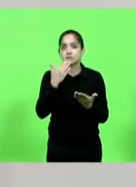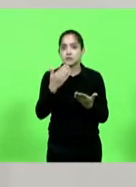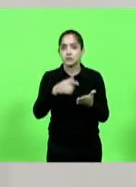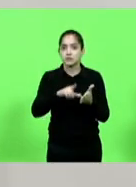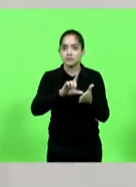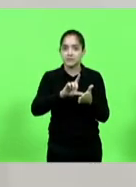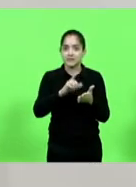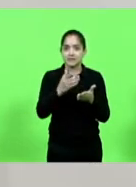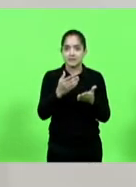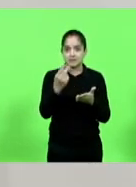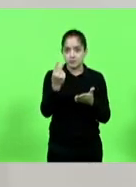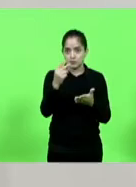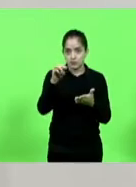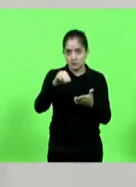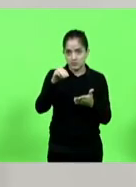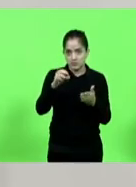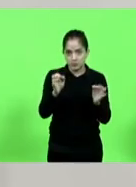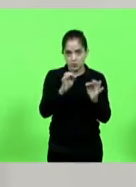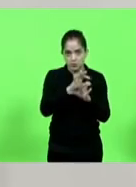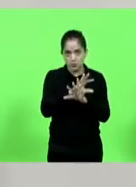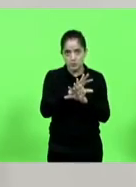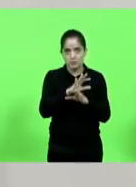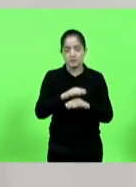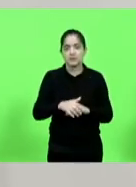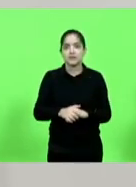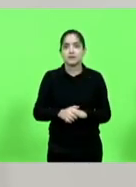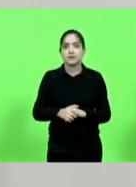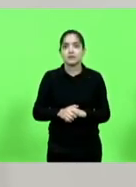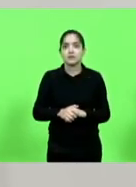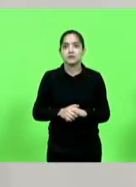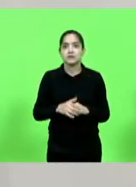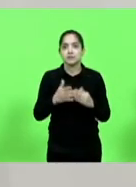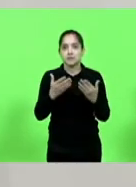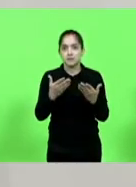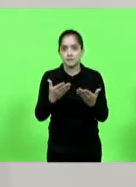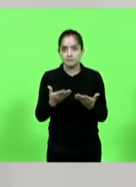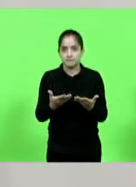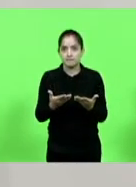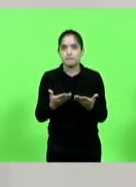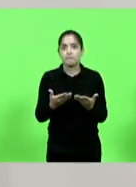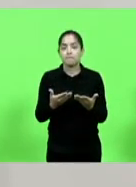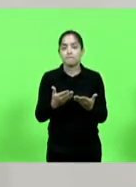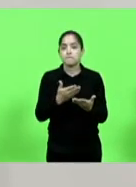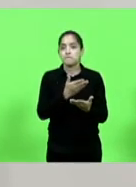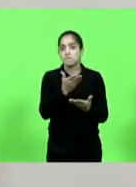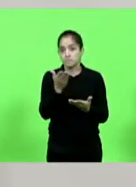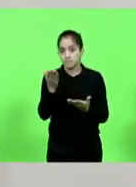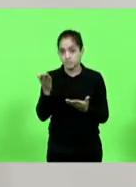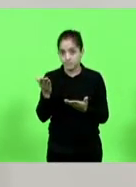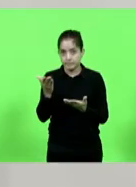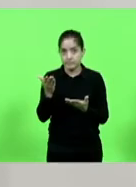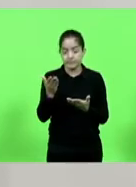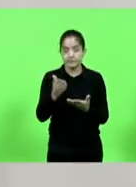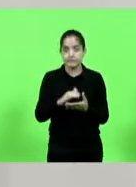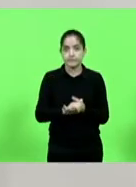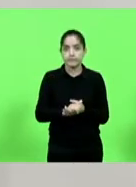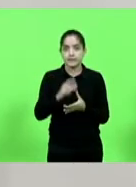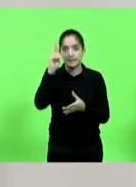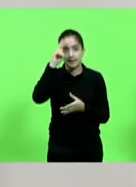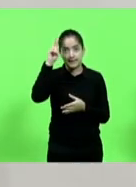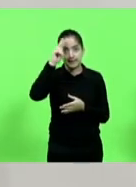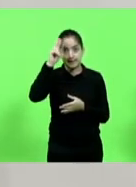minutos para mim só concluir a história. Concedido, deputado. Senhores, senhoras, lembra